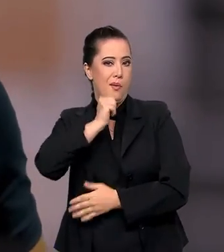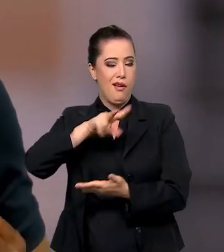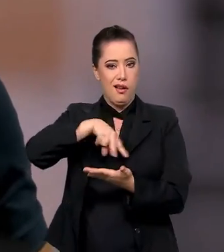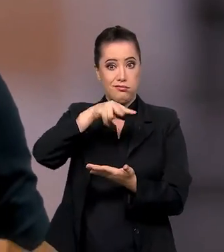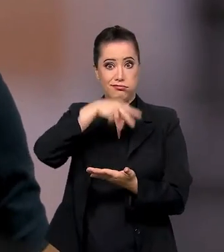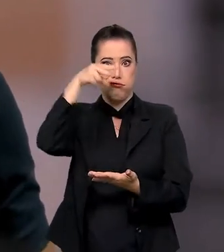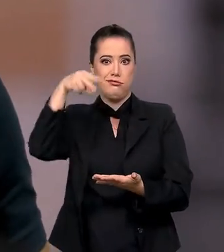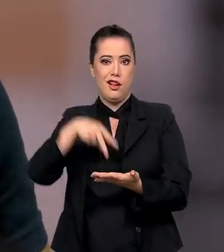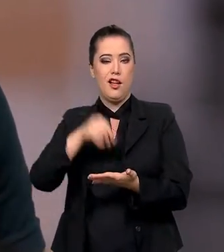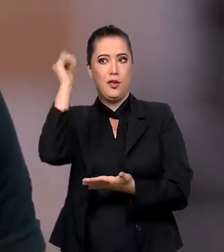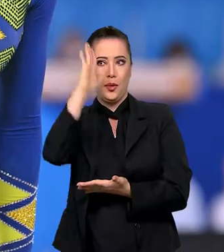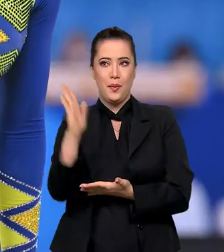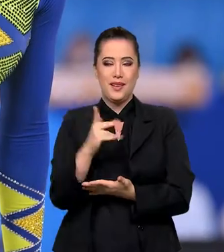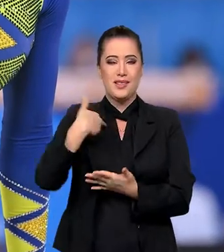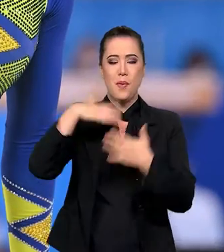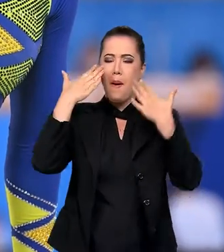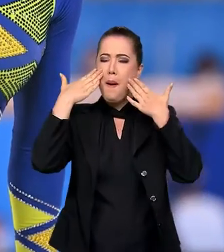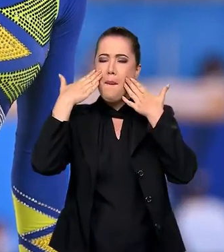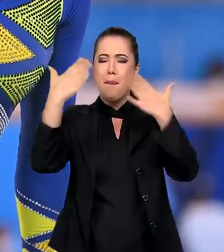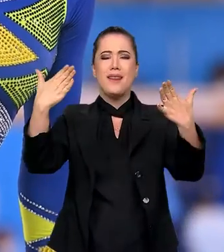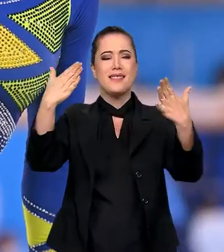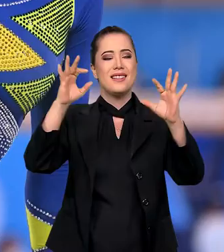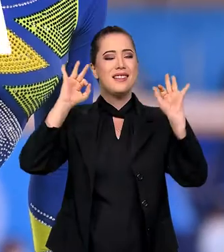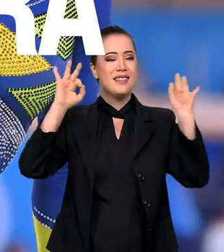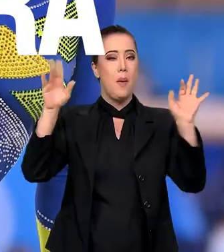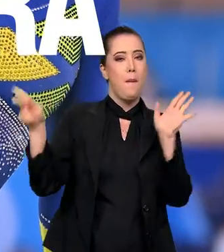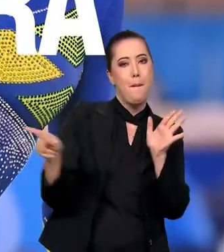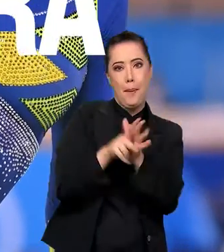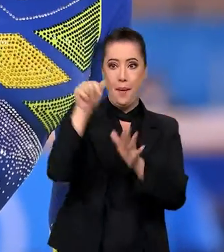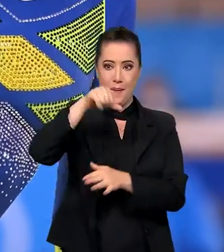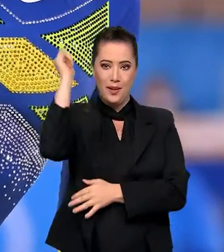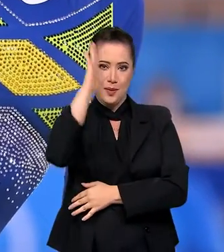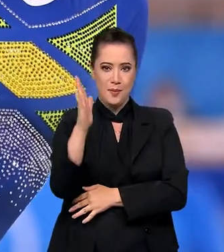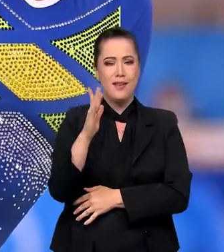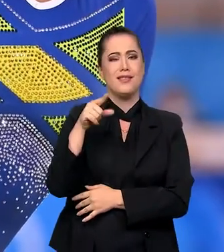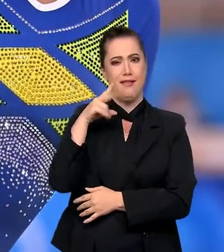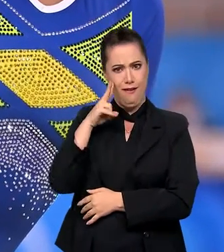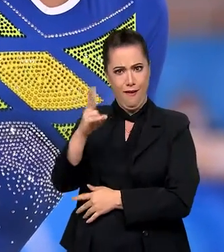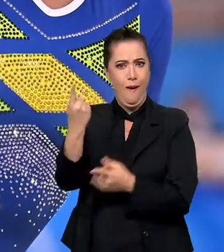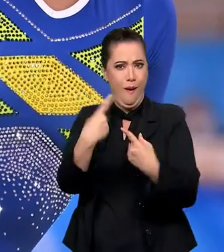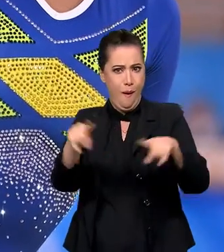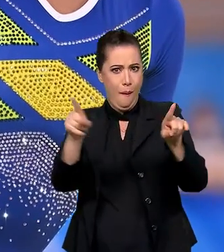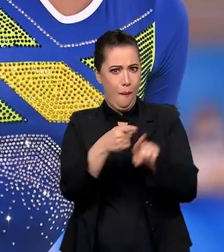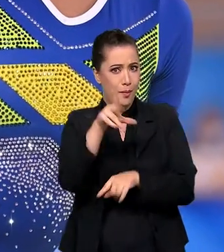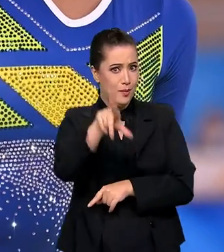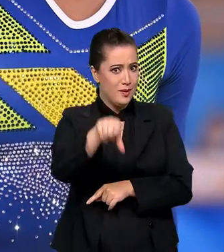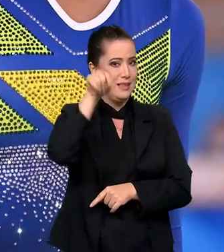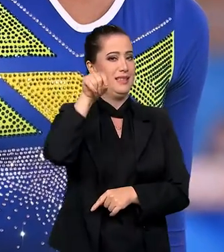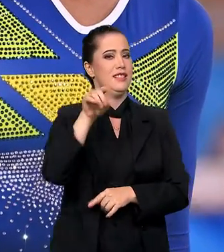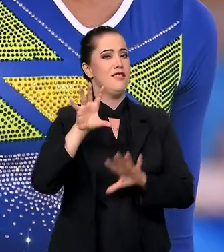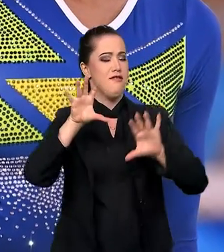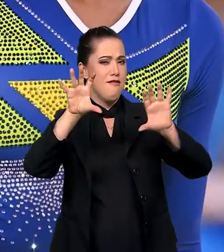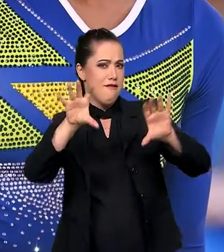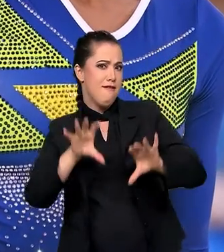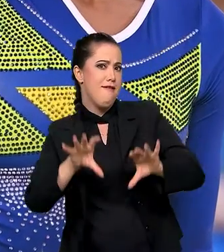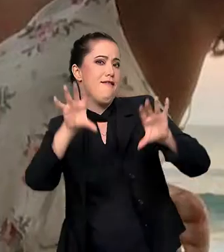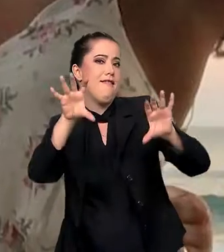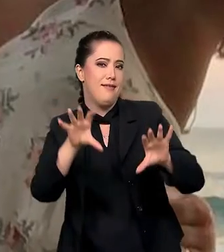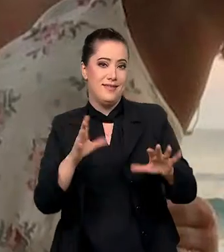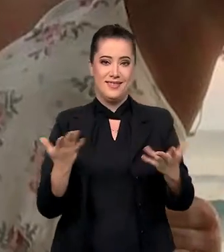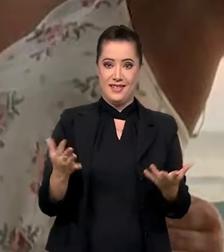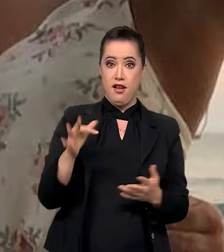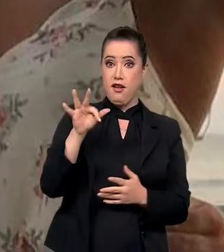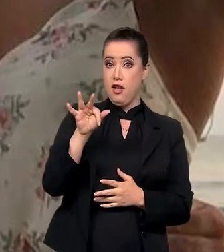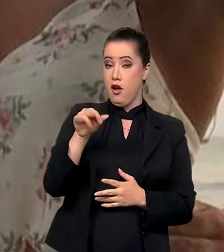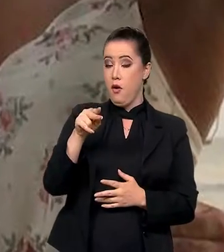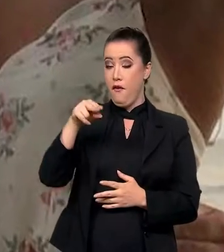ginástica feminina brasileira. Uma apresentação que foi muito brasileira. A começar pela música escolhida, né? Um fante. E